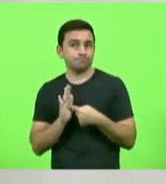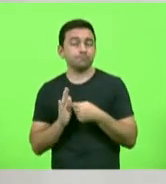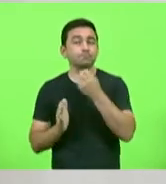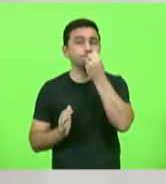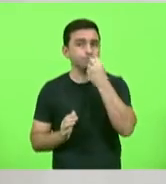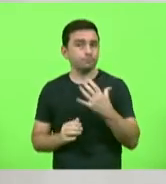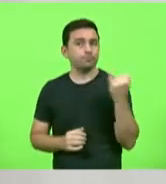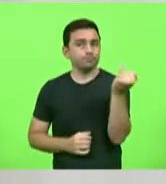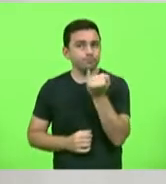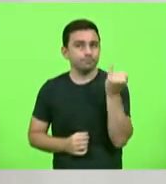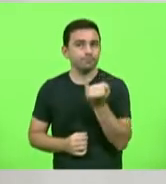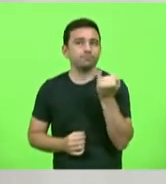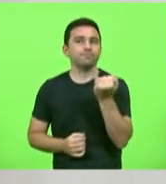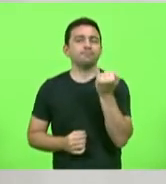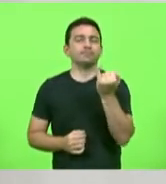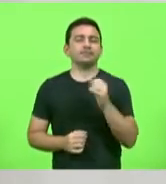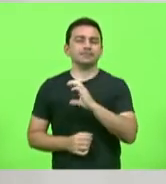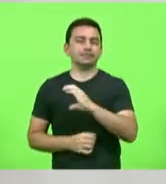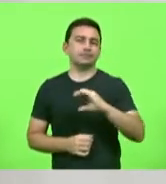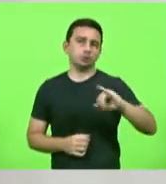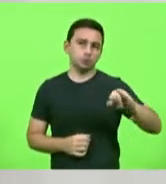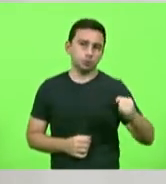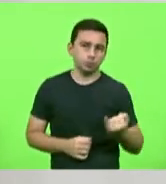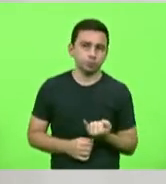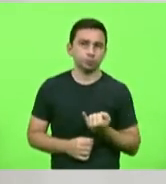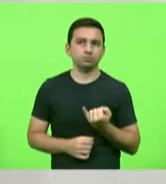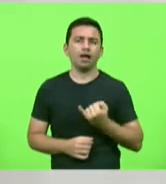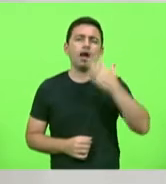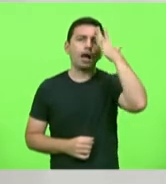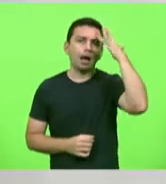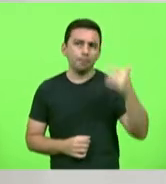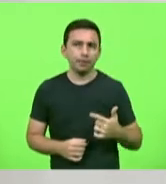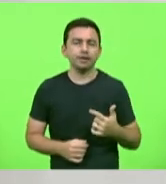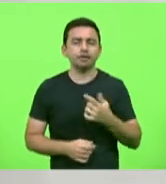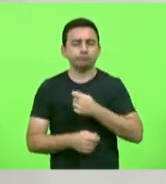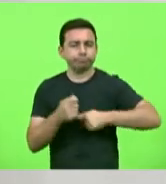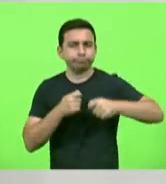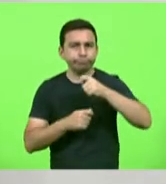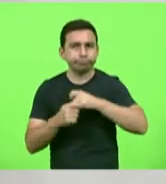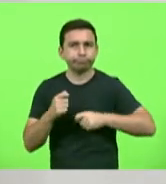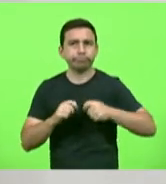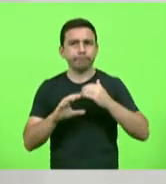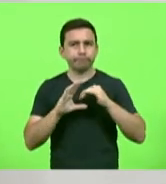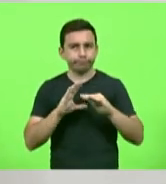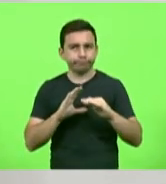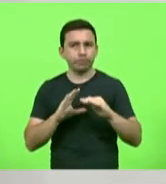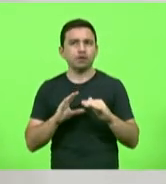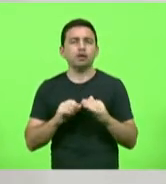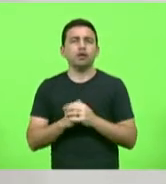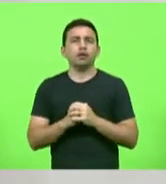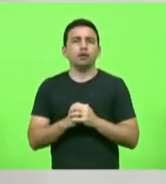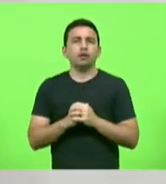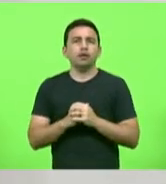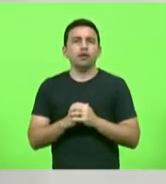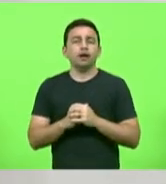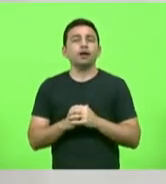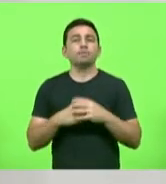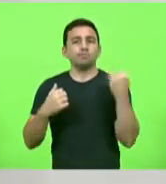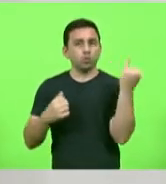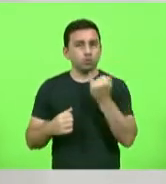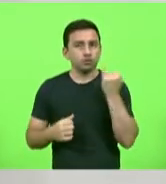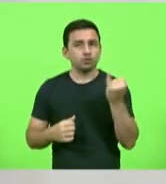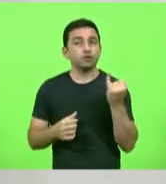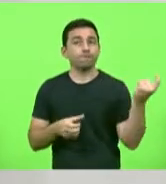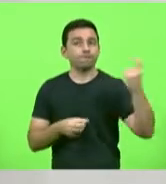aprovado hoje na CCJ e que segue amanhã para finanças e para plenário desta casa. A importância da reabilitação